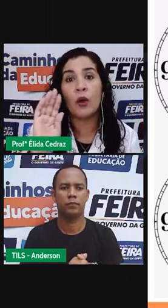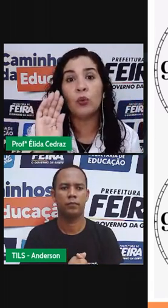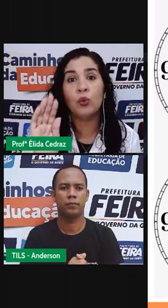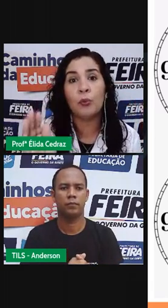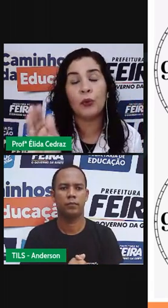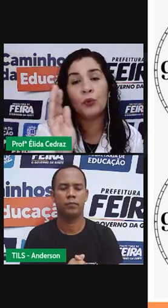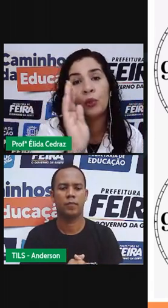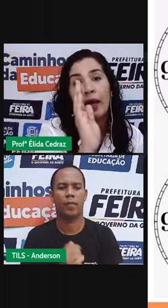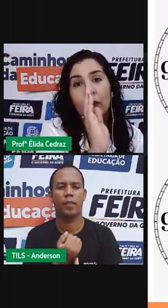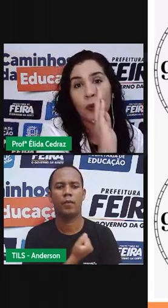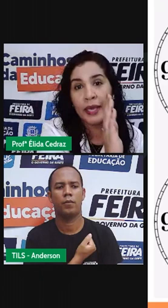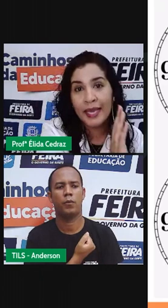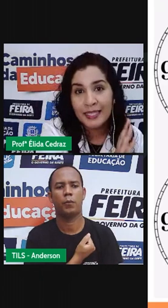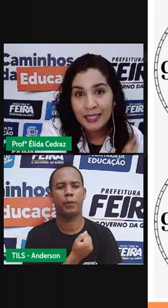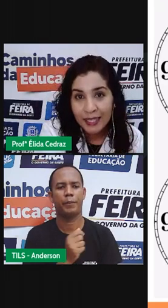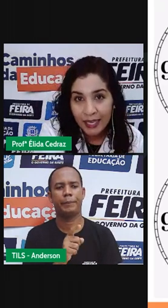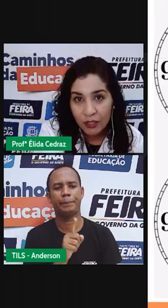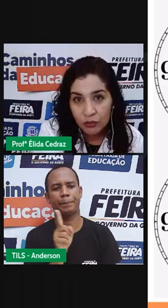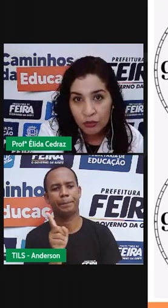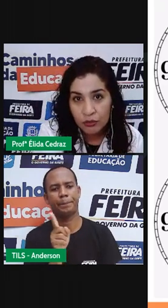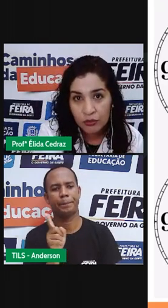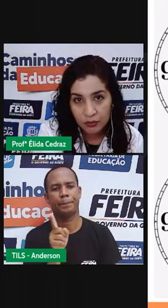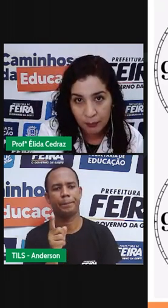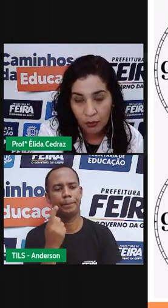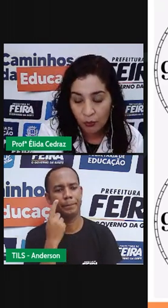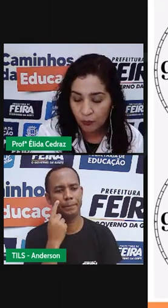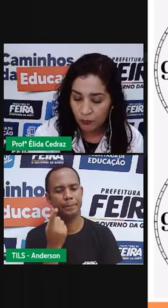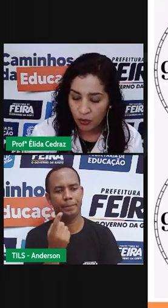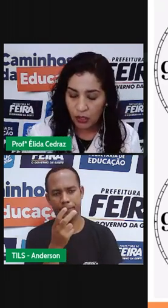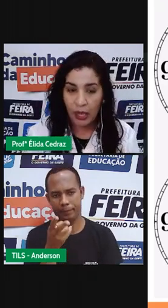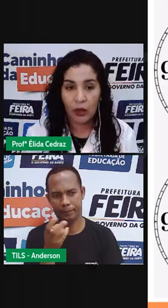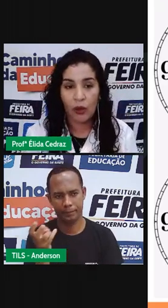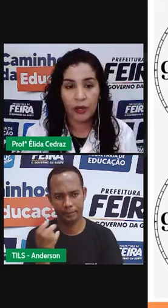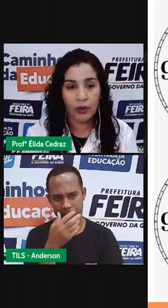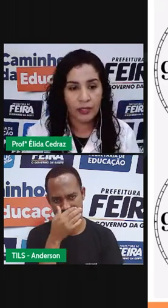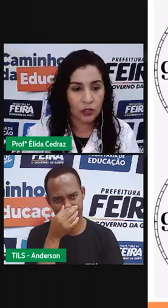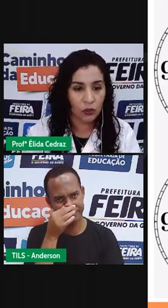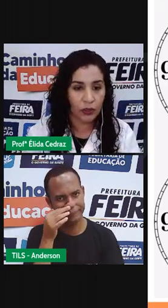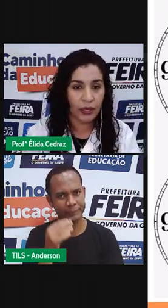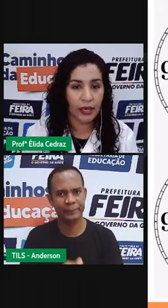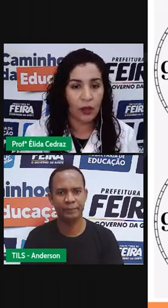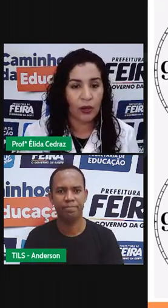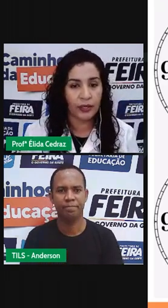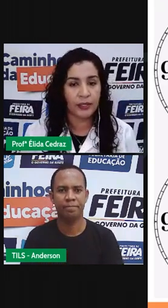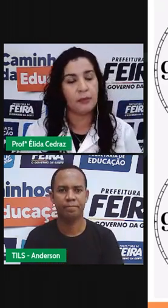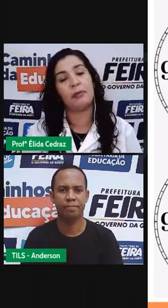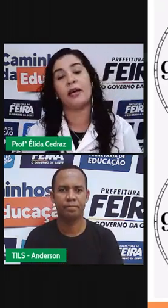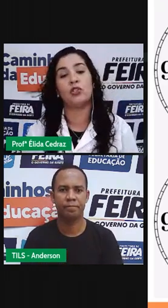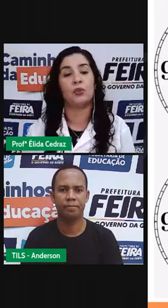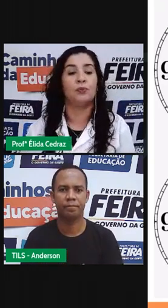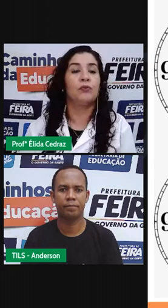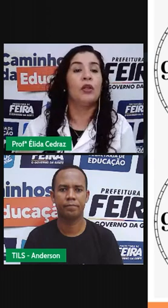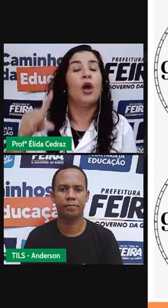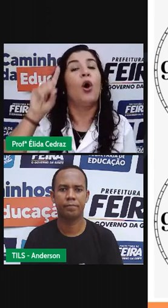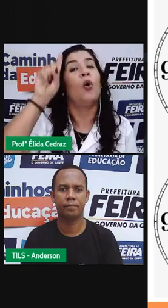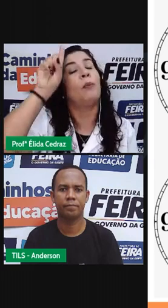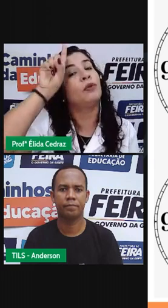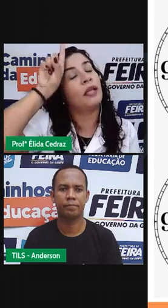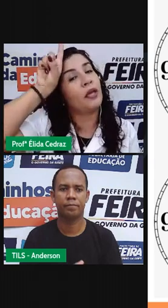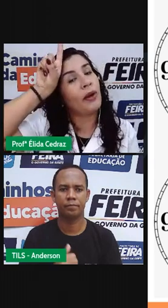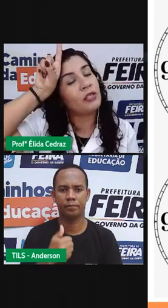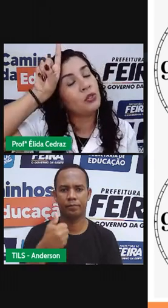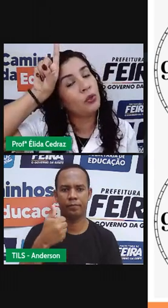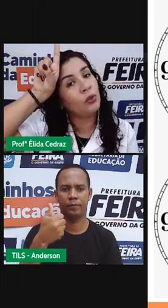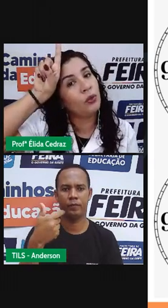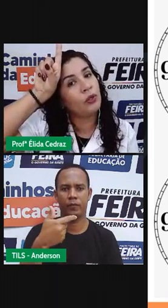é o número do lado esquerdo. Tá bom? Agora, olha só, a hora aqui embaixo. O